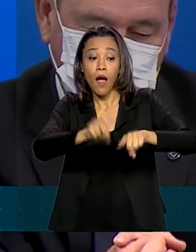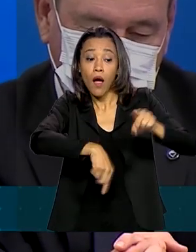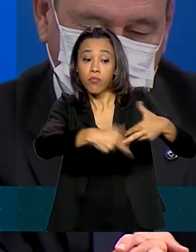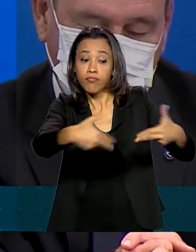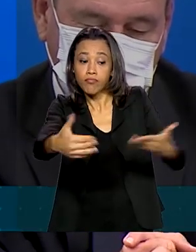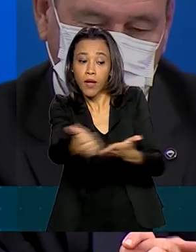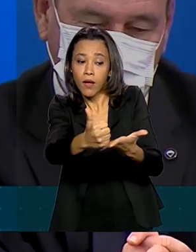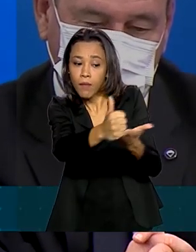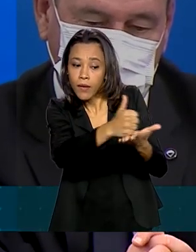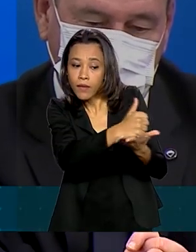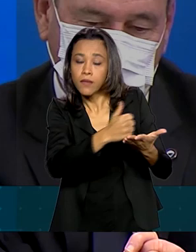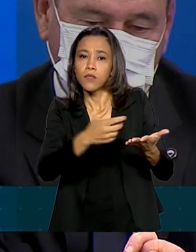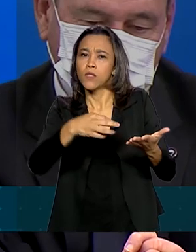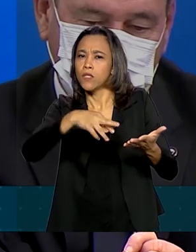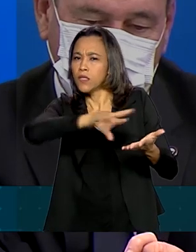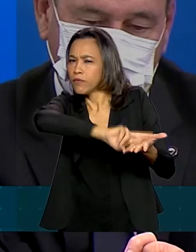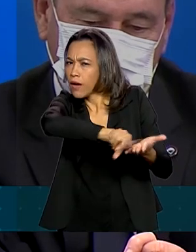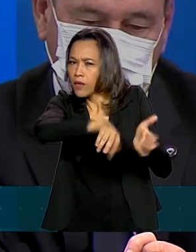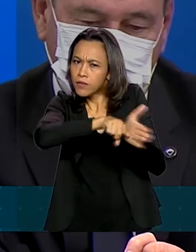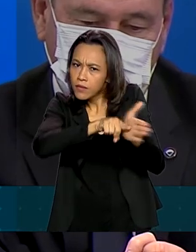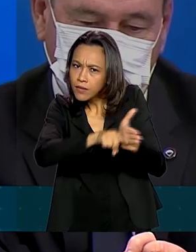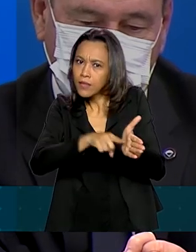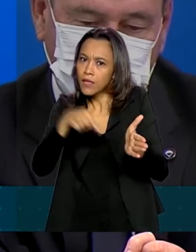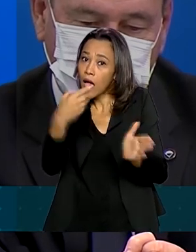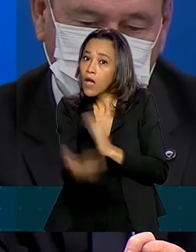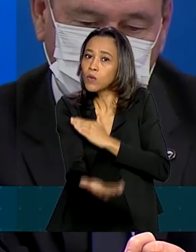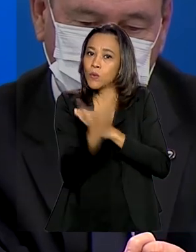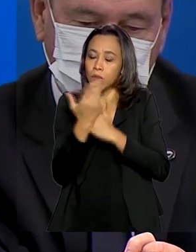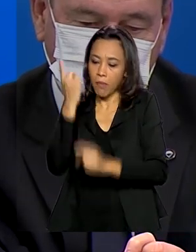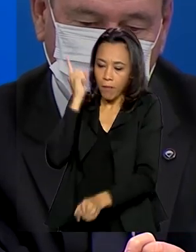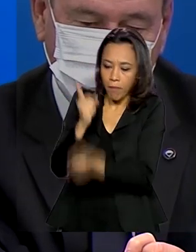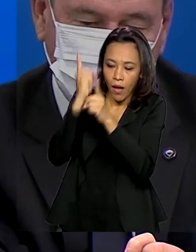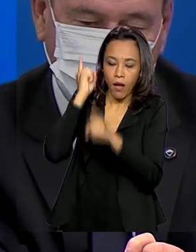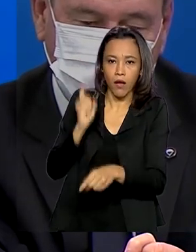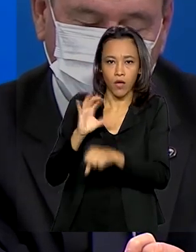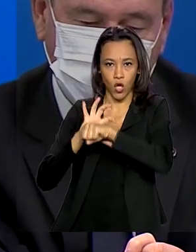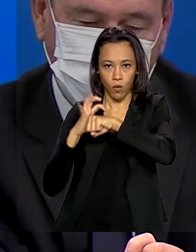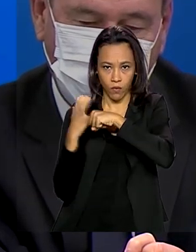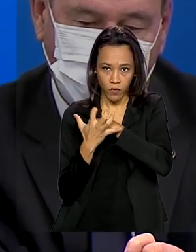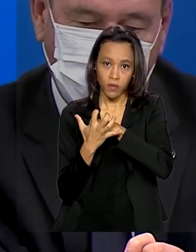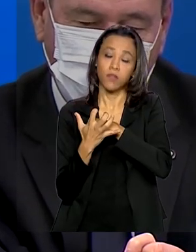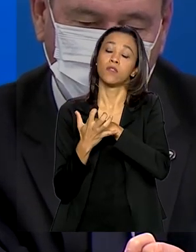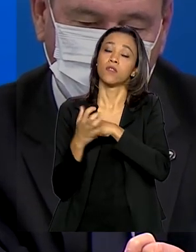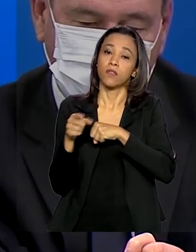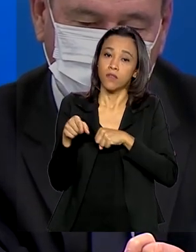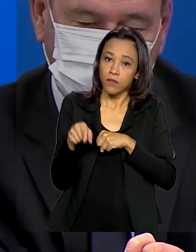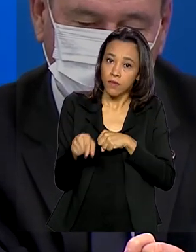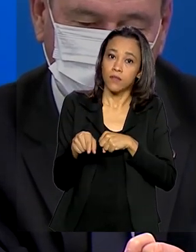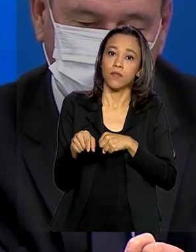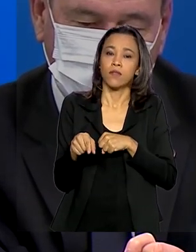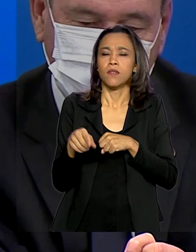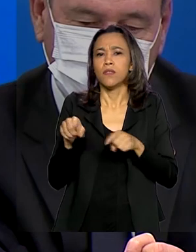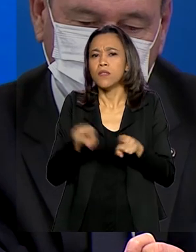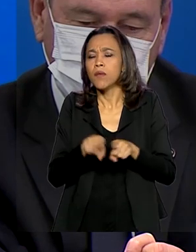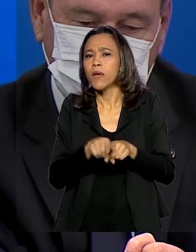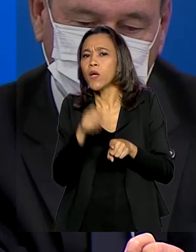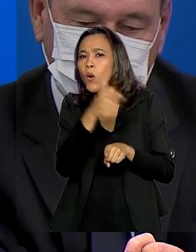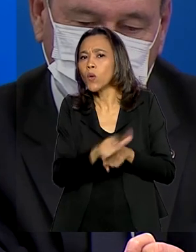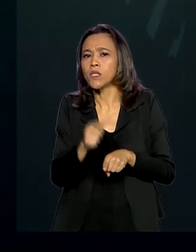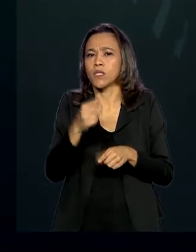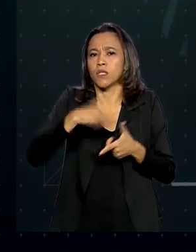diagnóstico, o que é fundamental, do Covid-19 outros agentes causadores de infecções